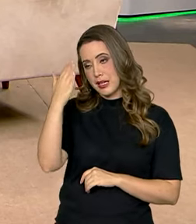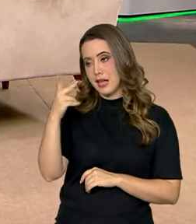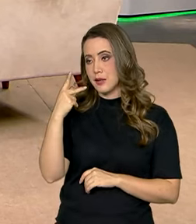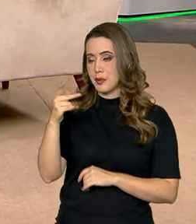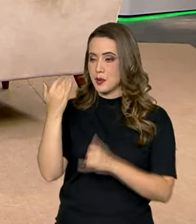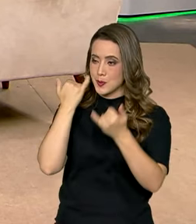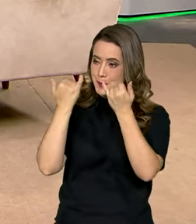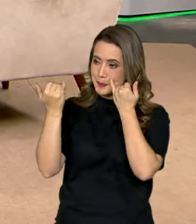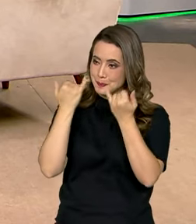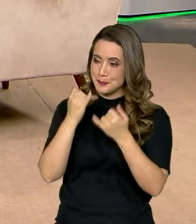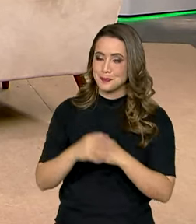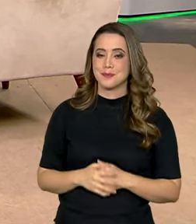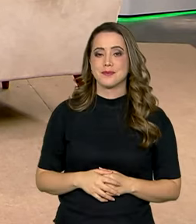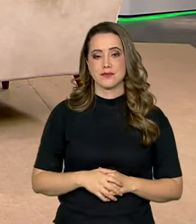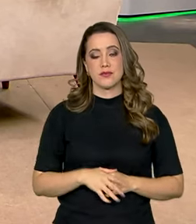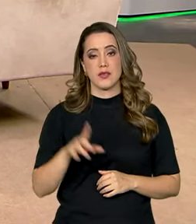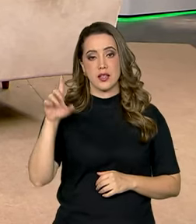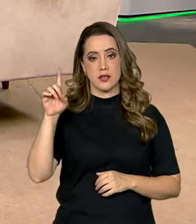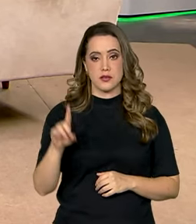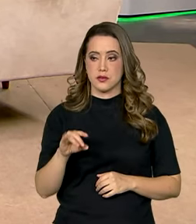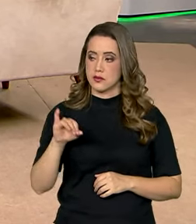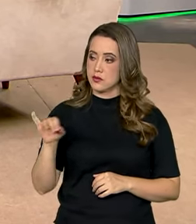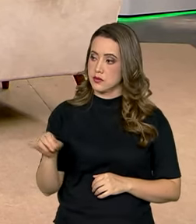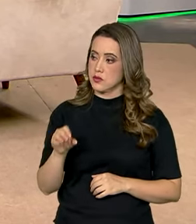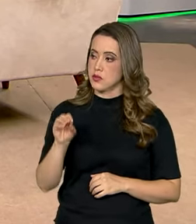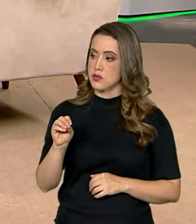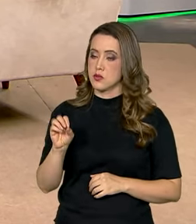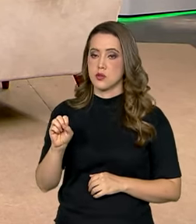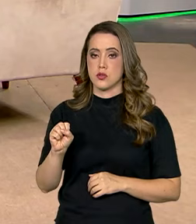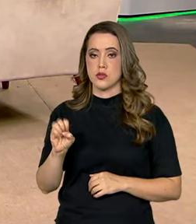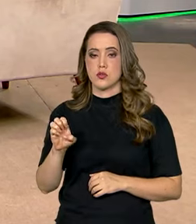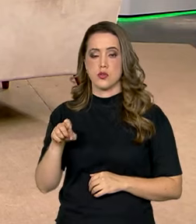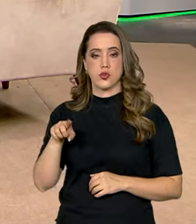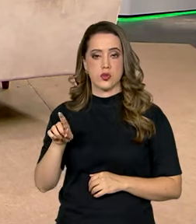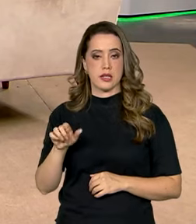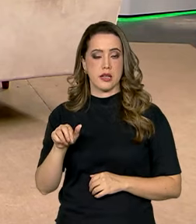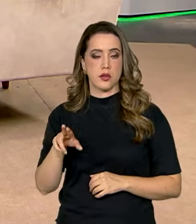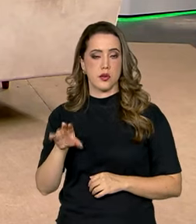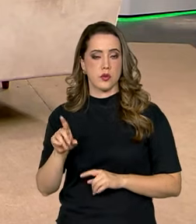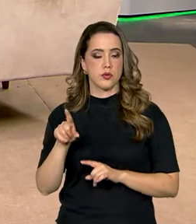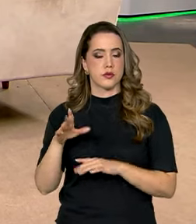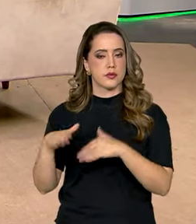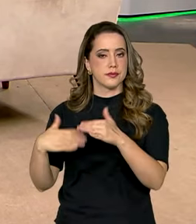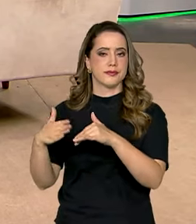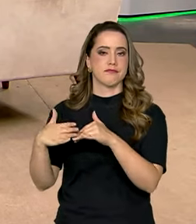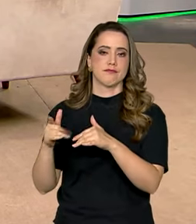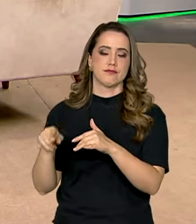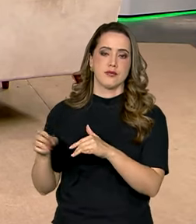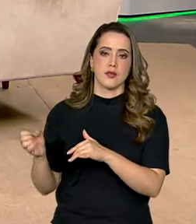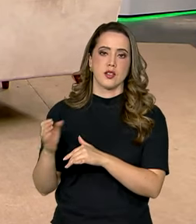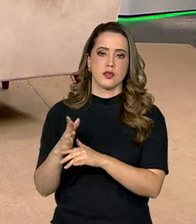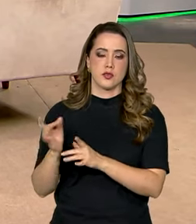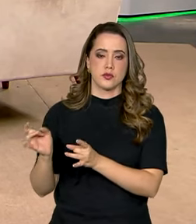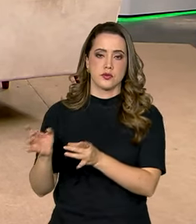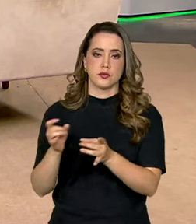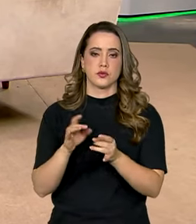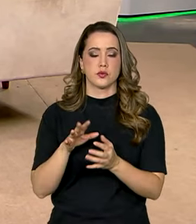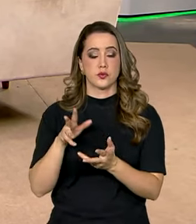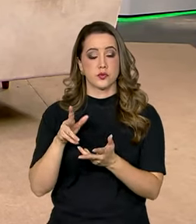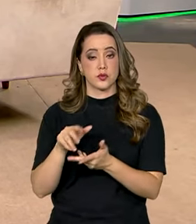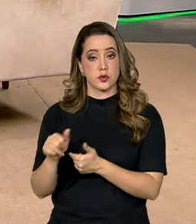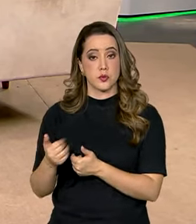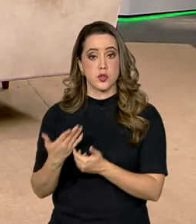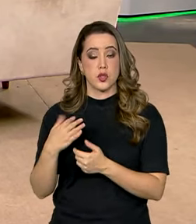pelas suas informações. Diretor José Luiz Gordon, que é diretor de Desenvolvimento Produtivo, Inovação e Comércio Exterior do